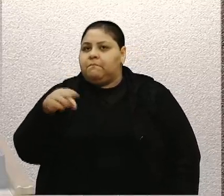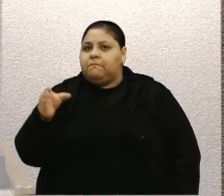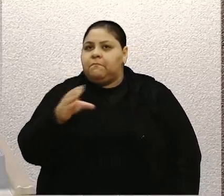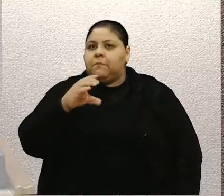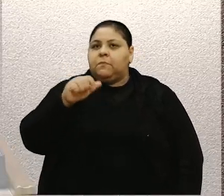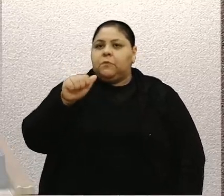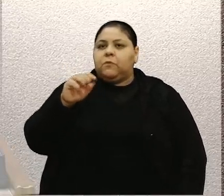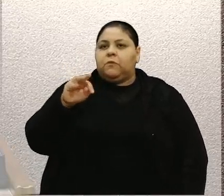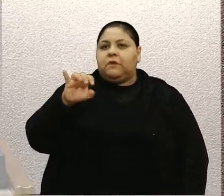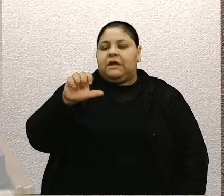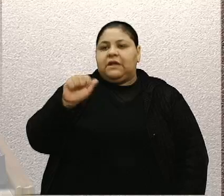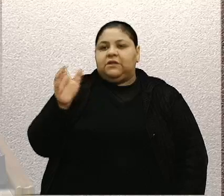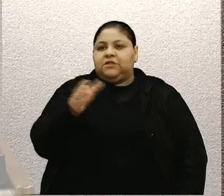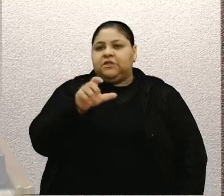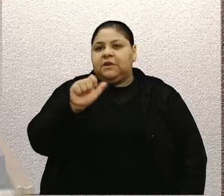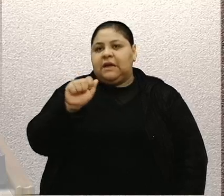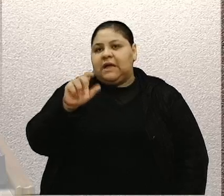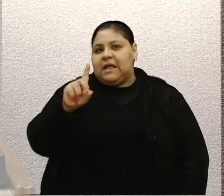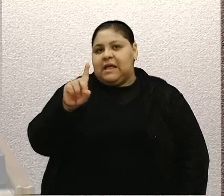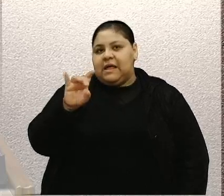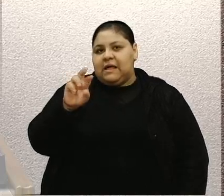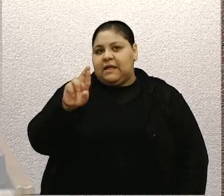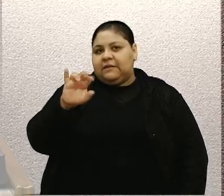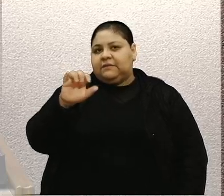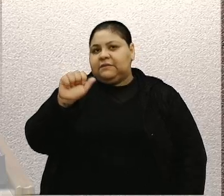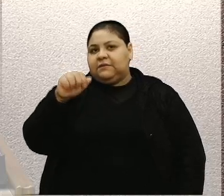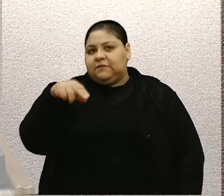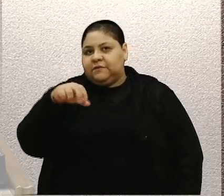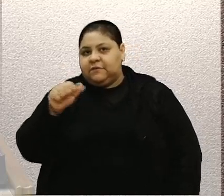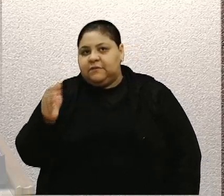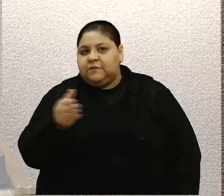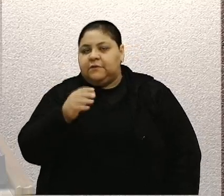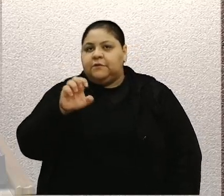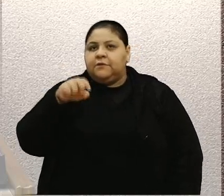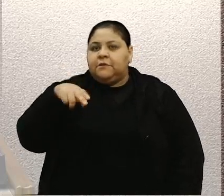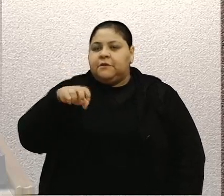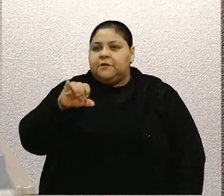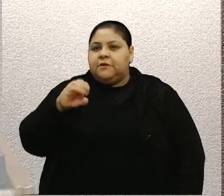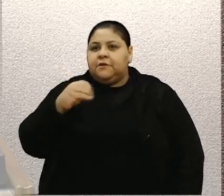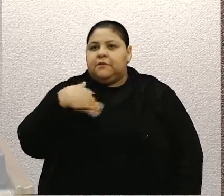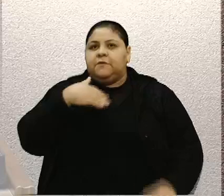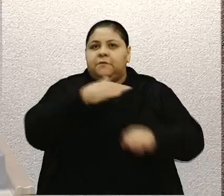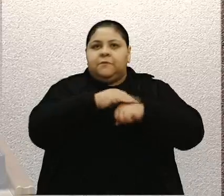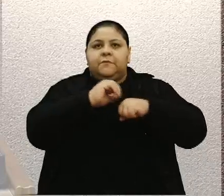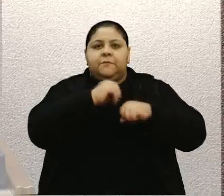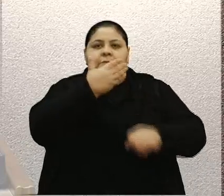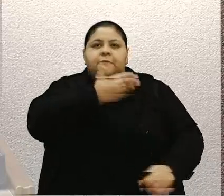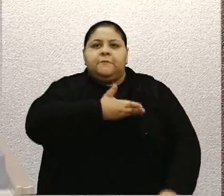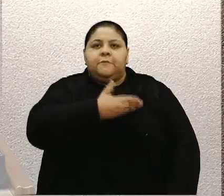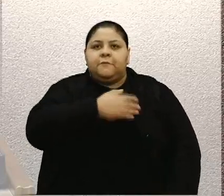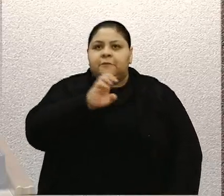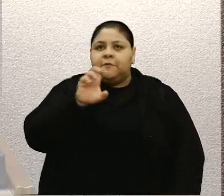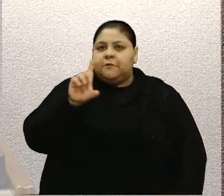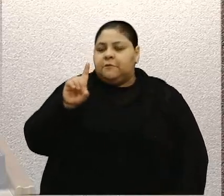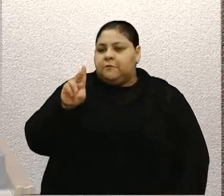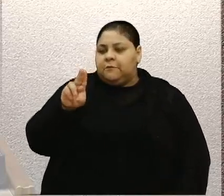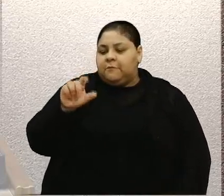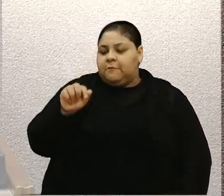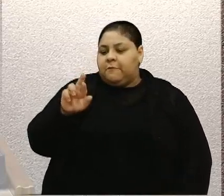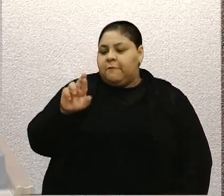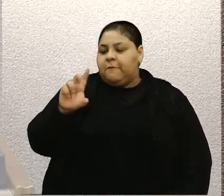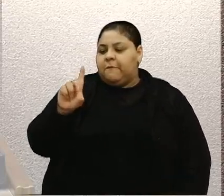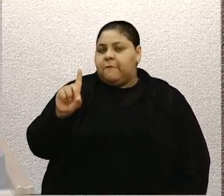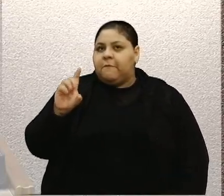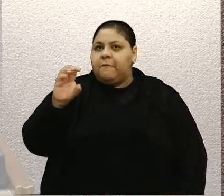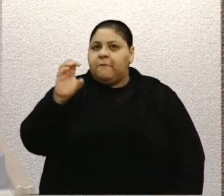Adriana e Enio. E também o meu querido amigo Eduardo da Fonseca, também conselheiro